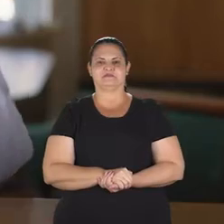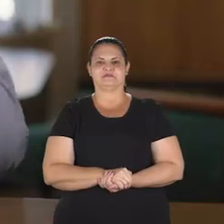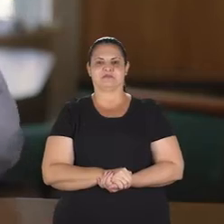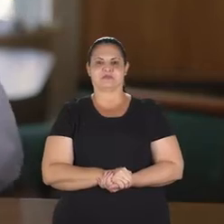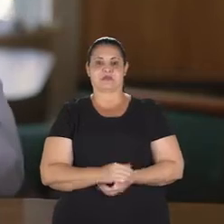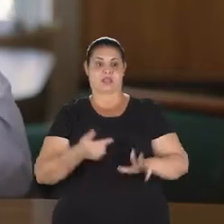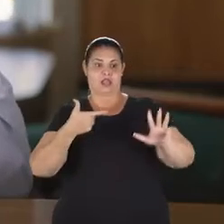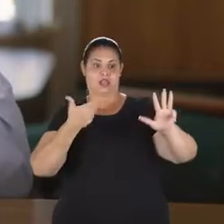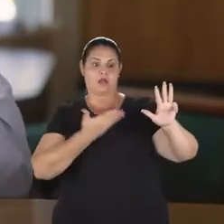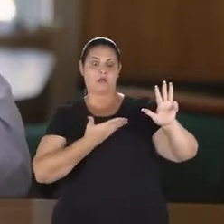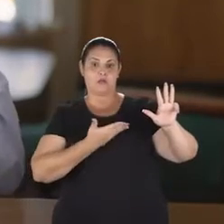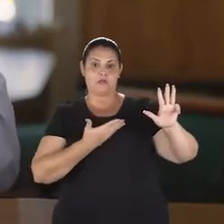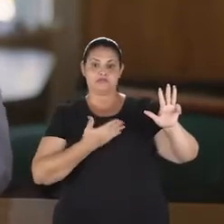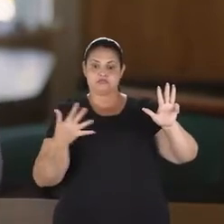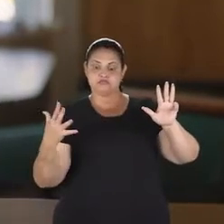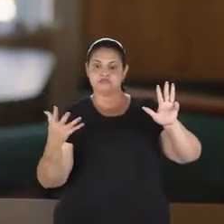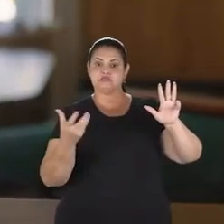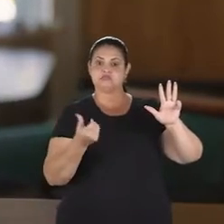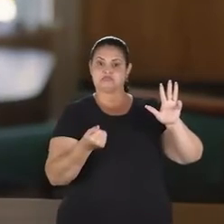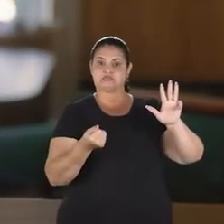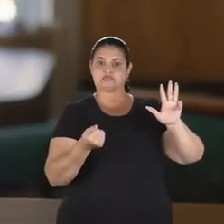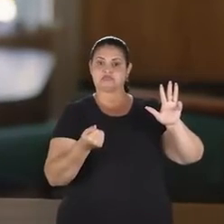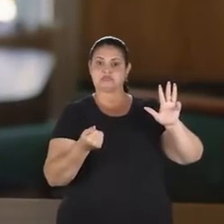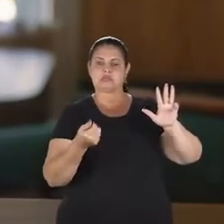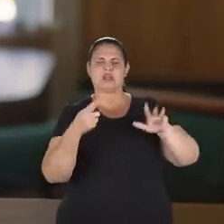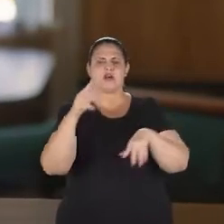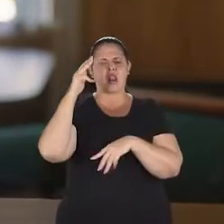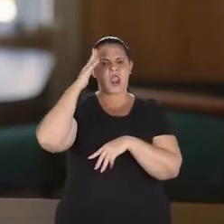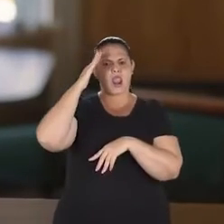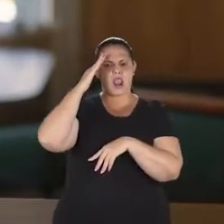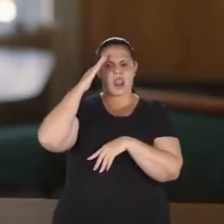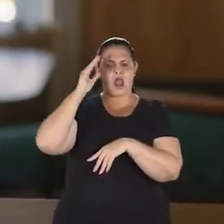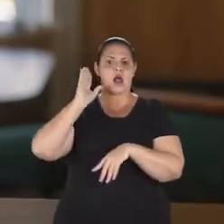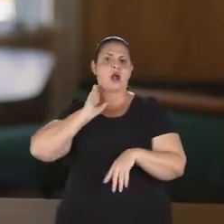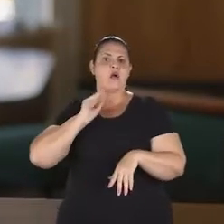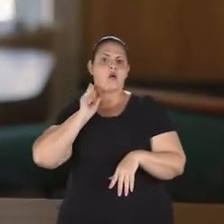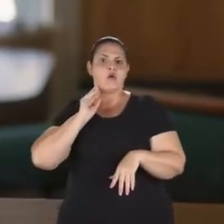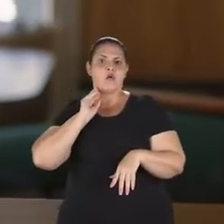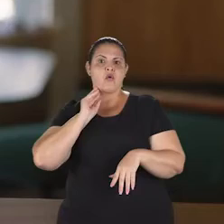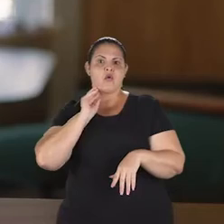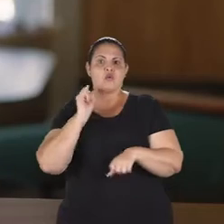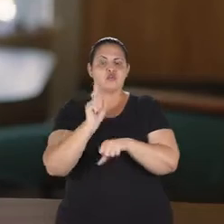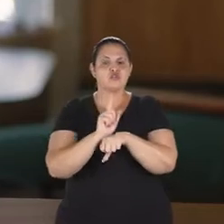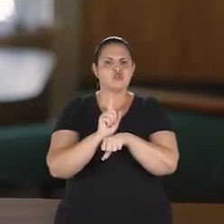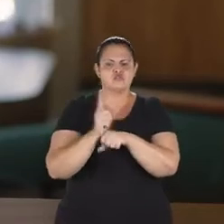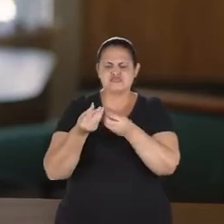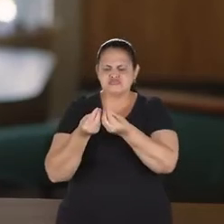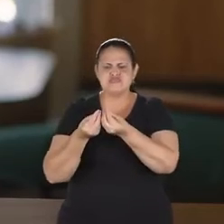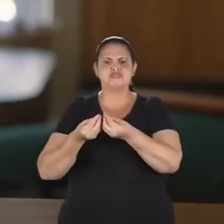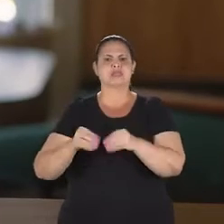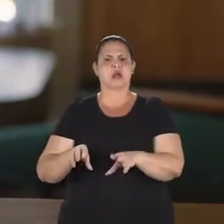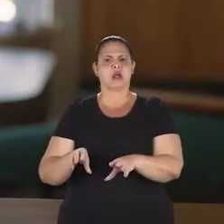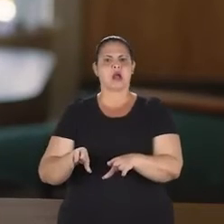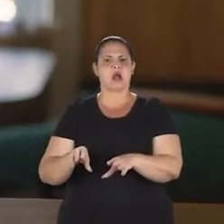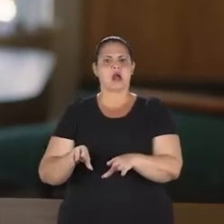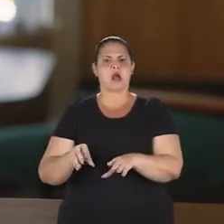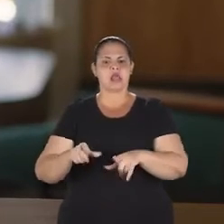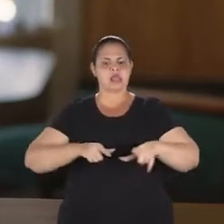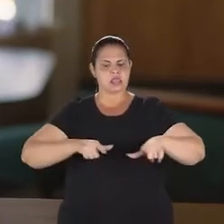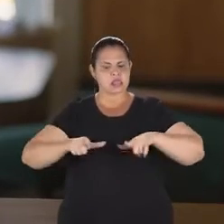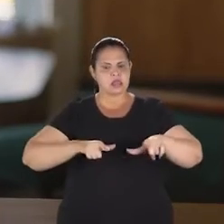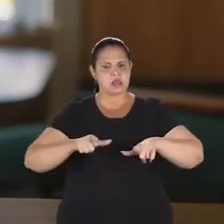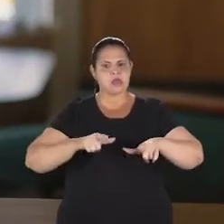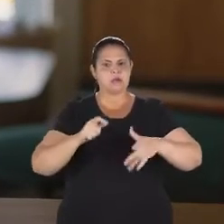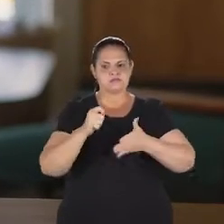Meus amigos e minhas amigas, vocês se lembram que a Fátima pegou o governo quebrado. Ela